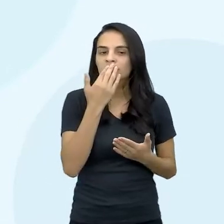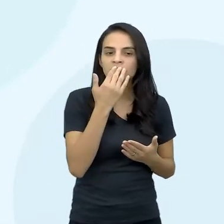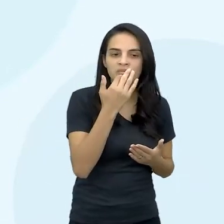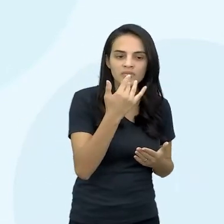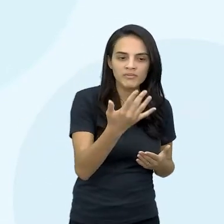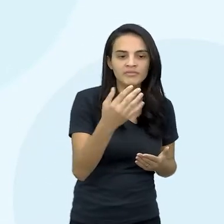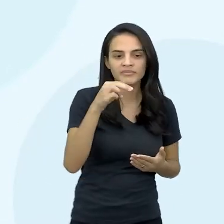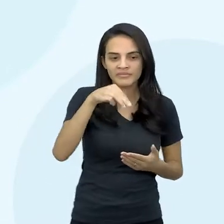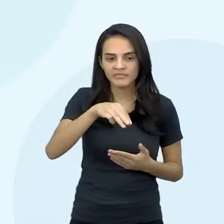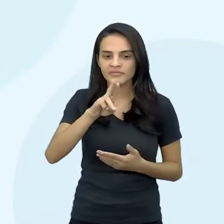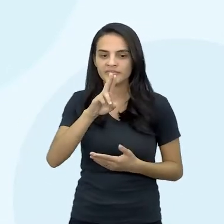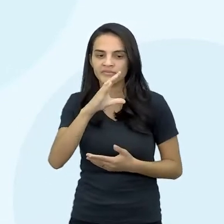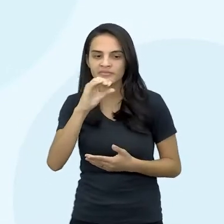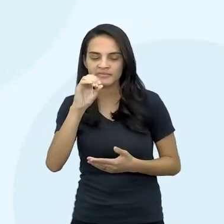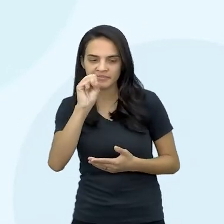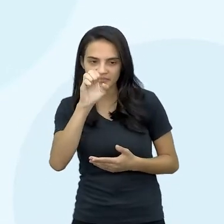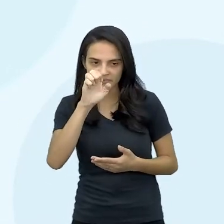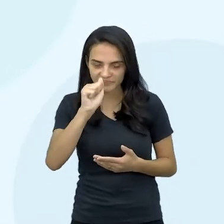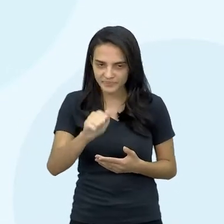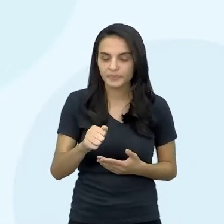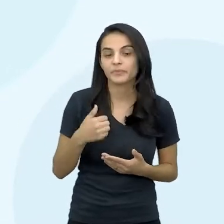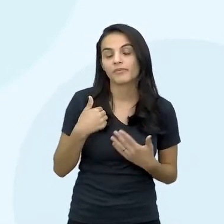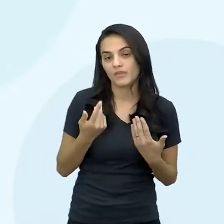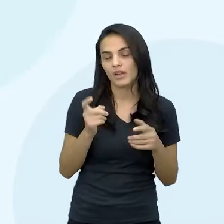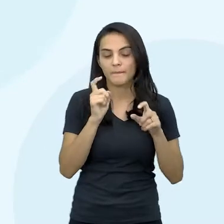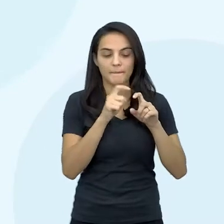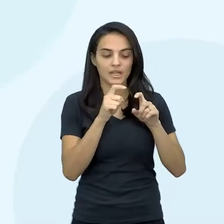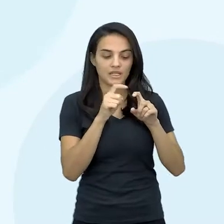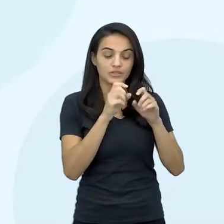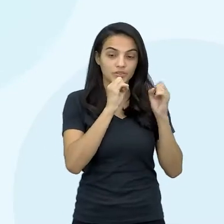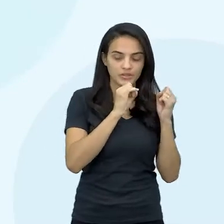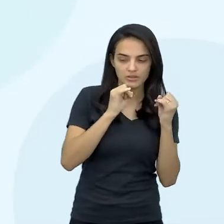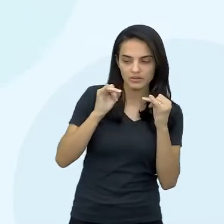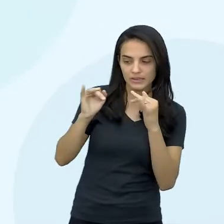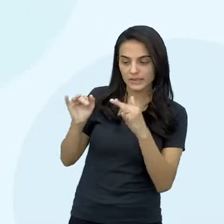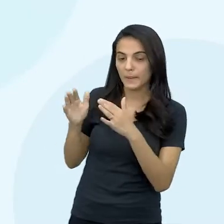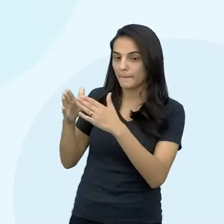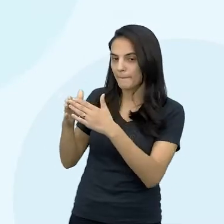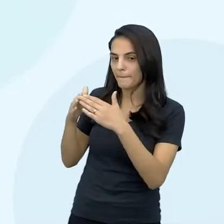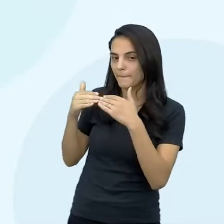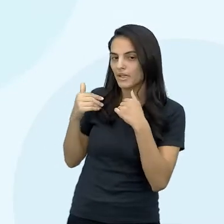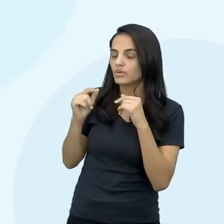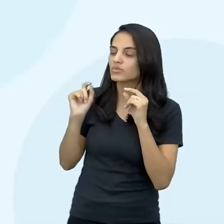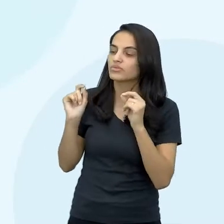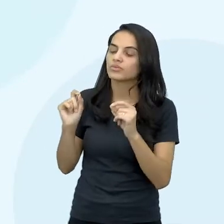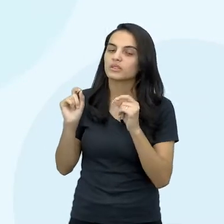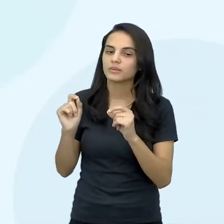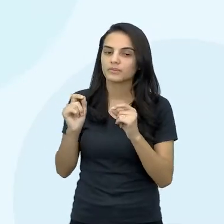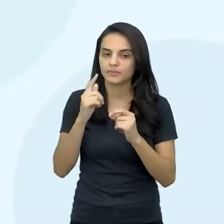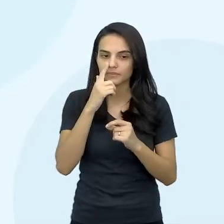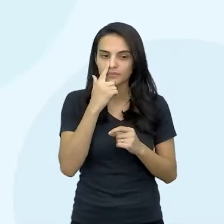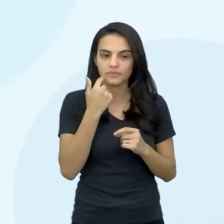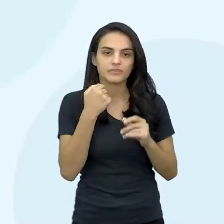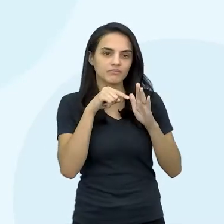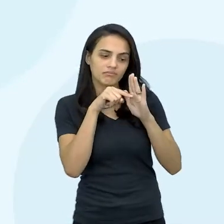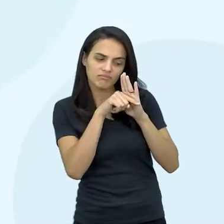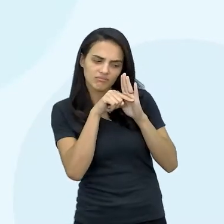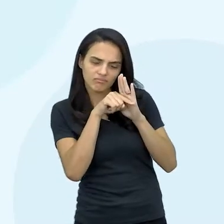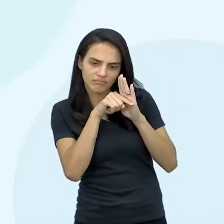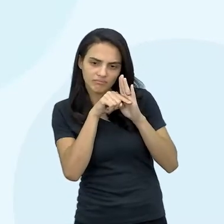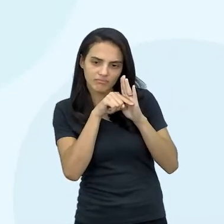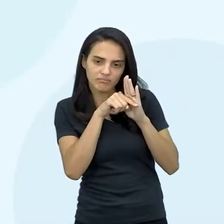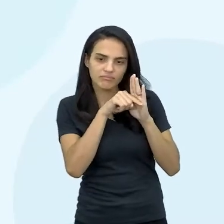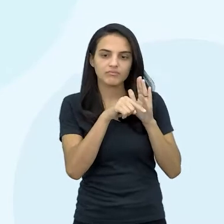mucosas. E aí, né, a médica, então, solicita pra ela, né, exames,